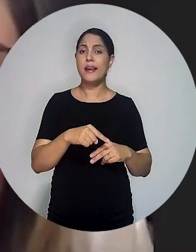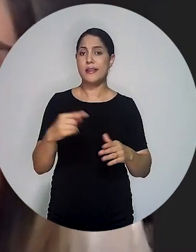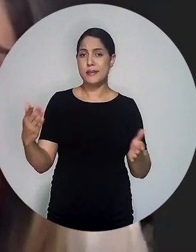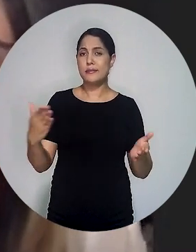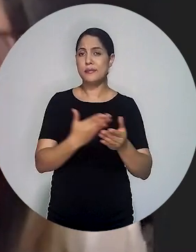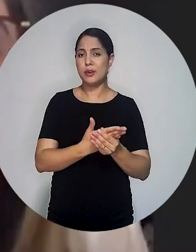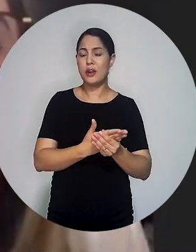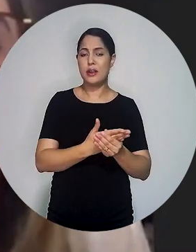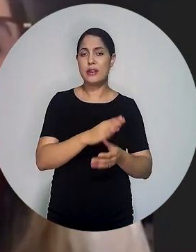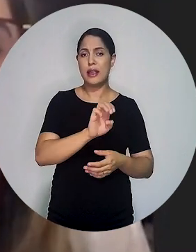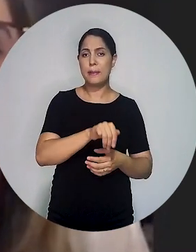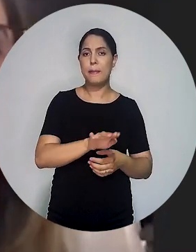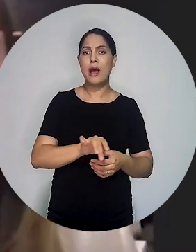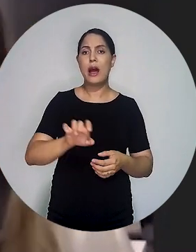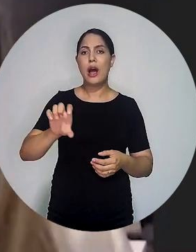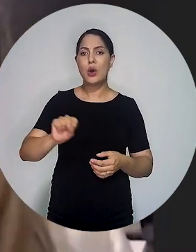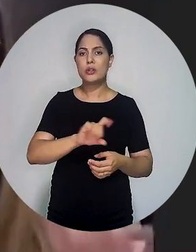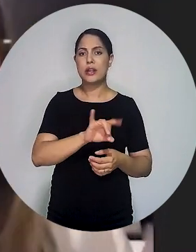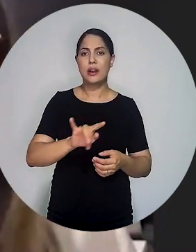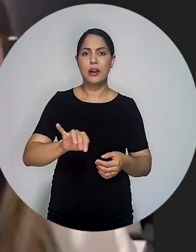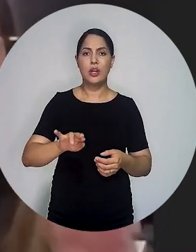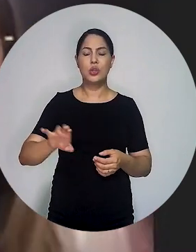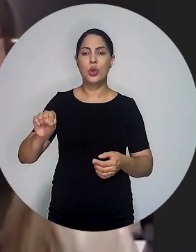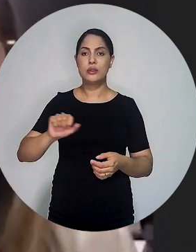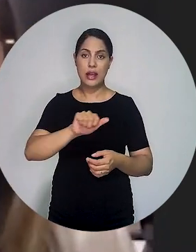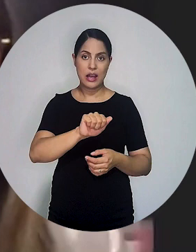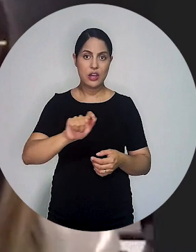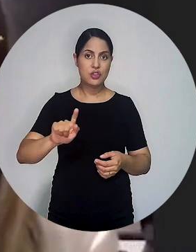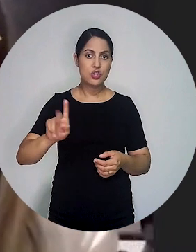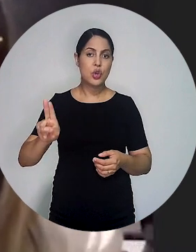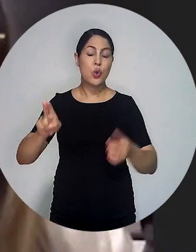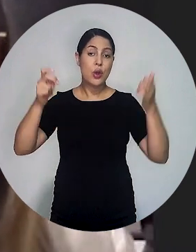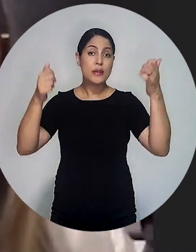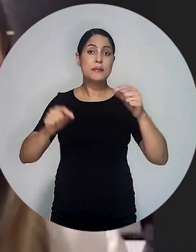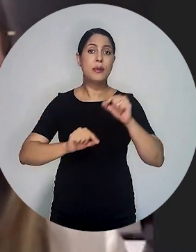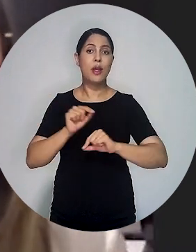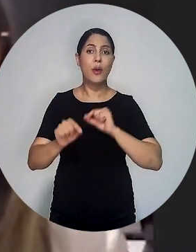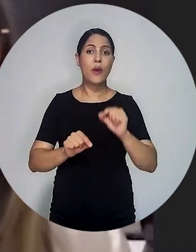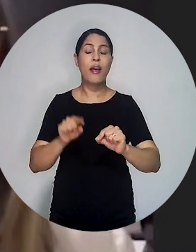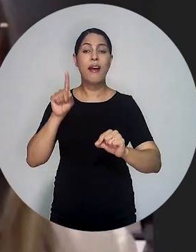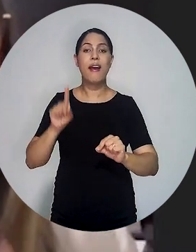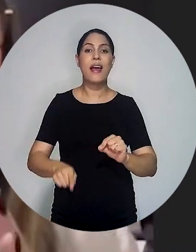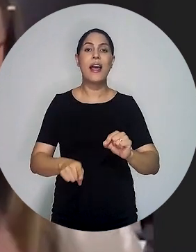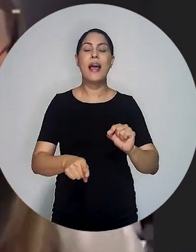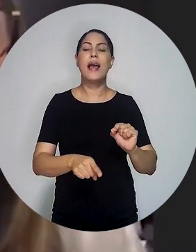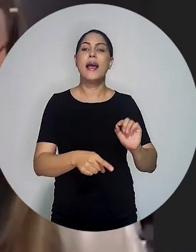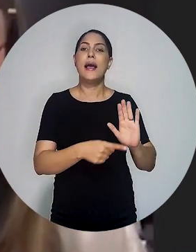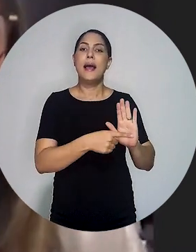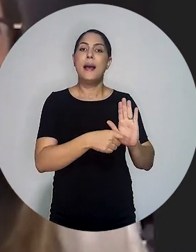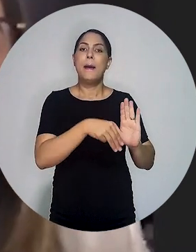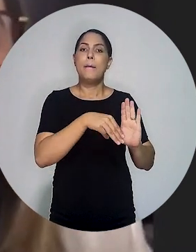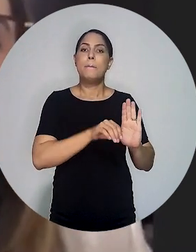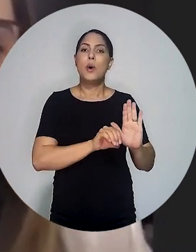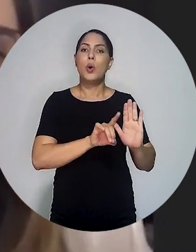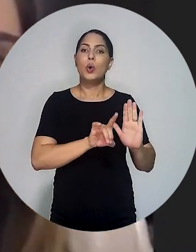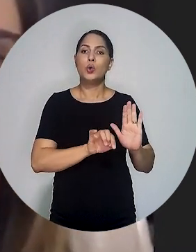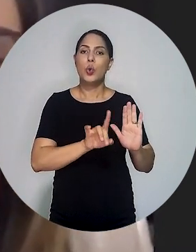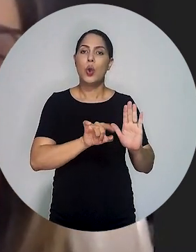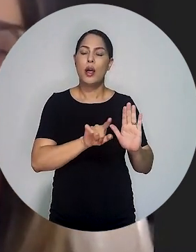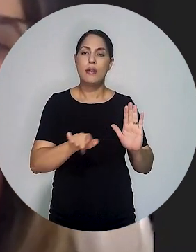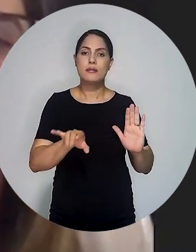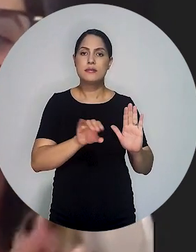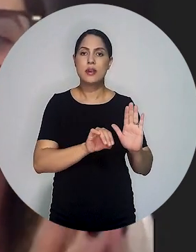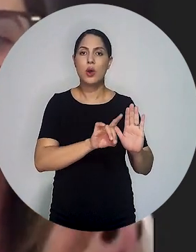declaratórios da AGU, que eu acho que está despertando a curiosidade de muita gente, que é a tal da modulação dos